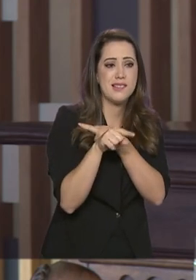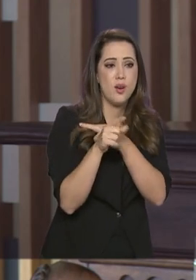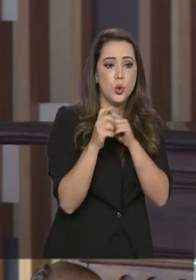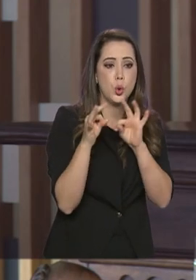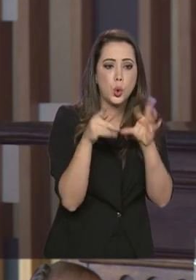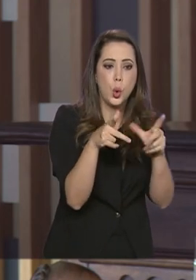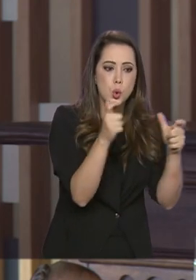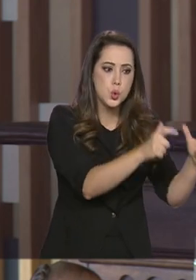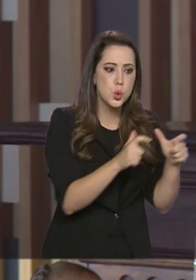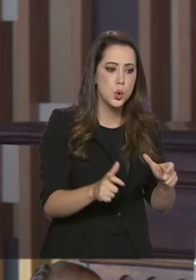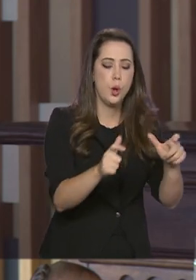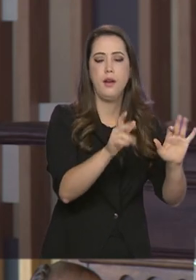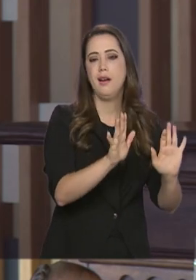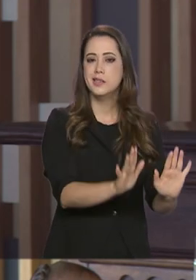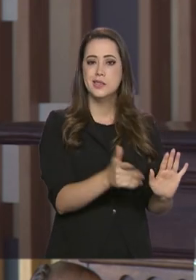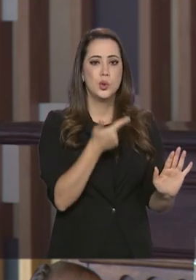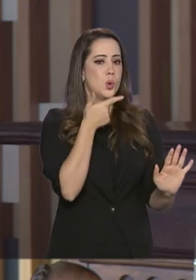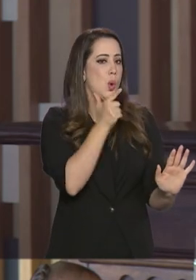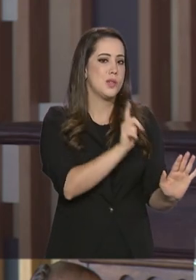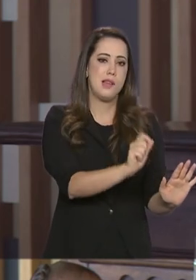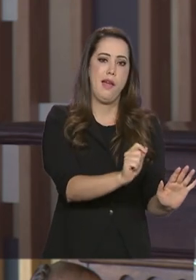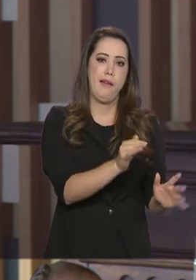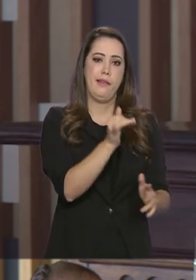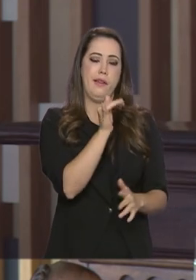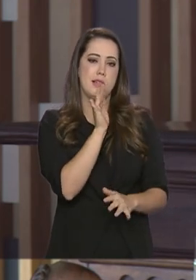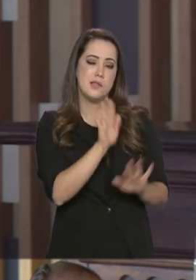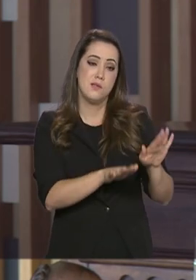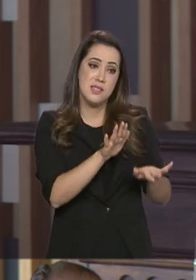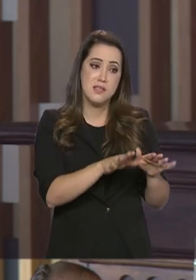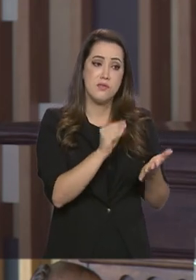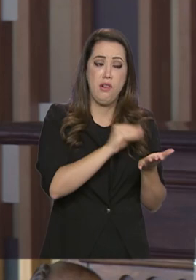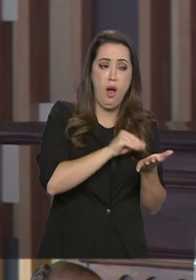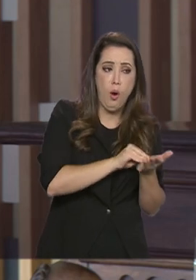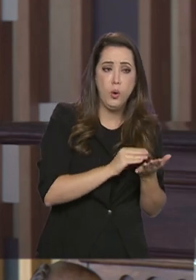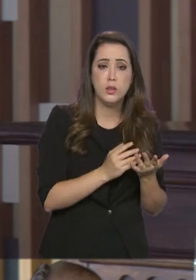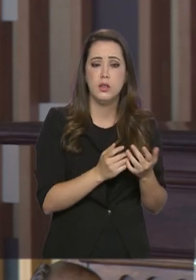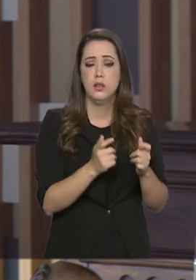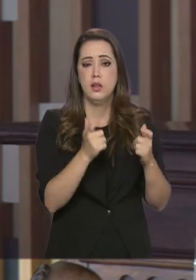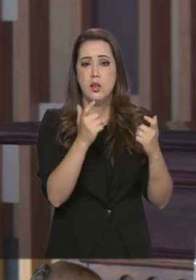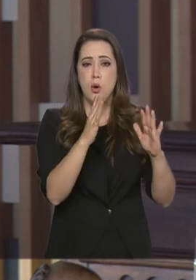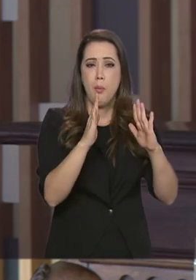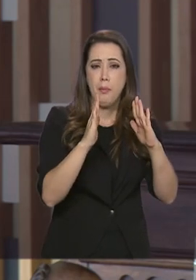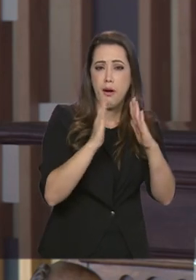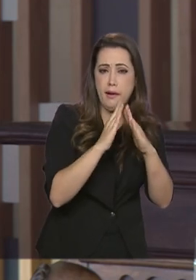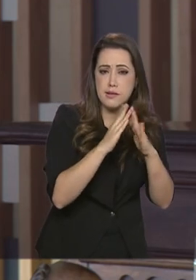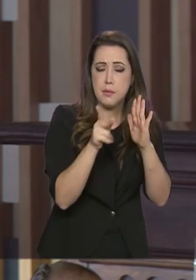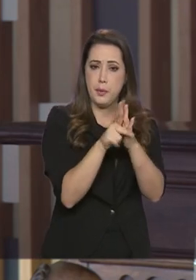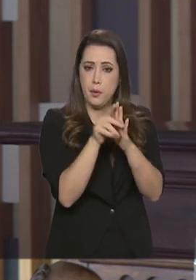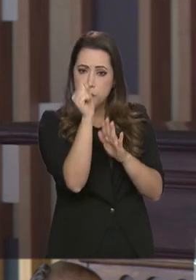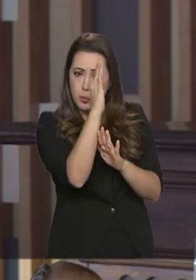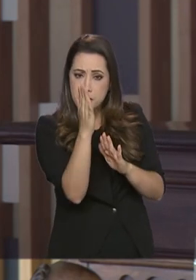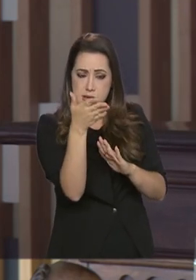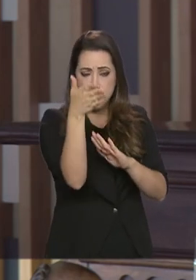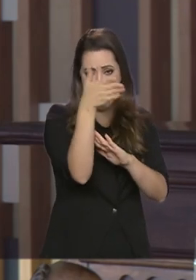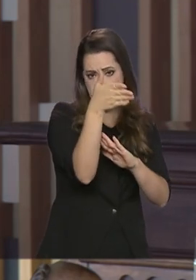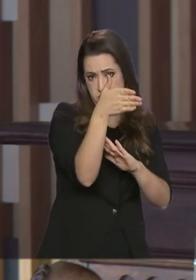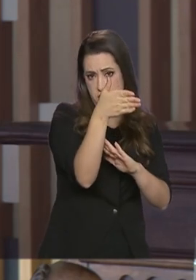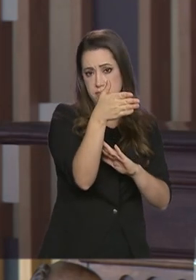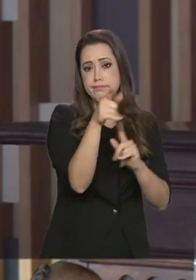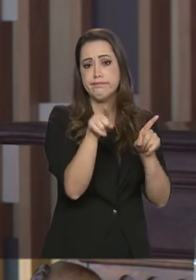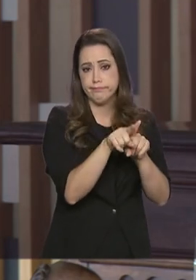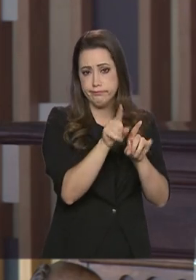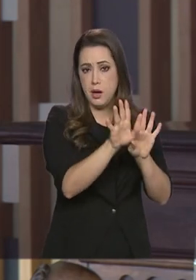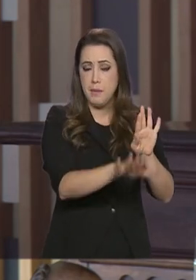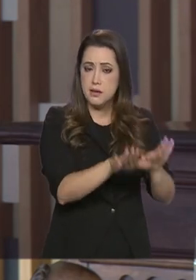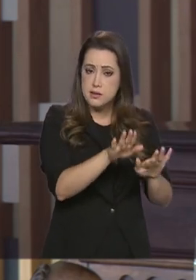não há embaixada brasileira presente, então, há sempre uma embaixada próxima que representa o Brasil naquele lugar. Mas nós